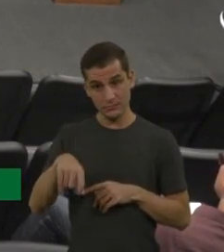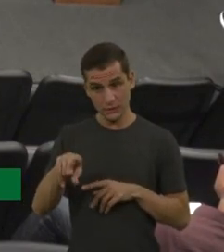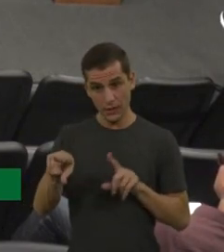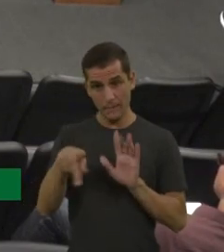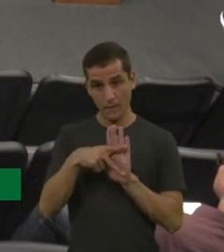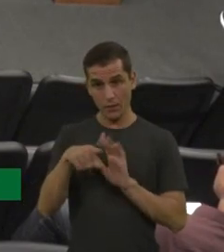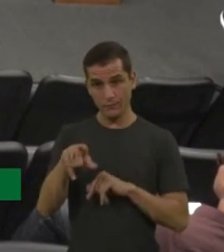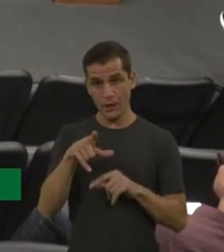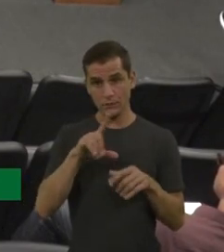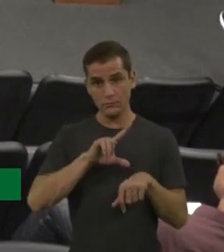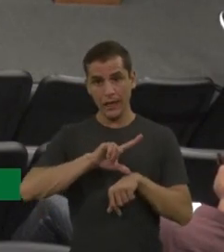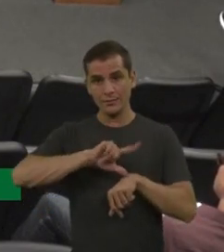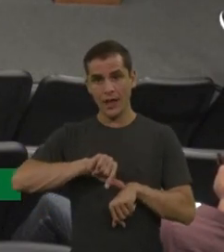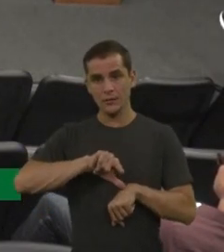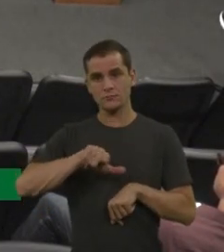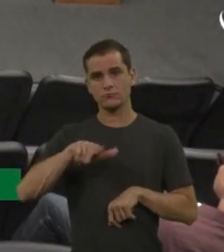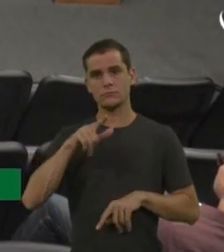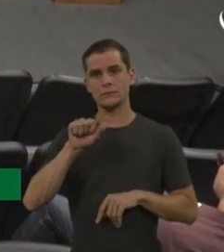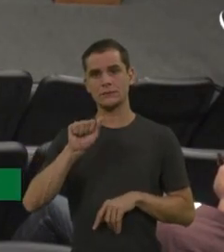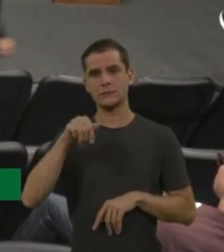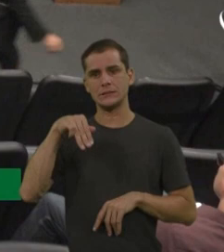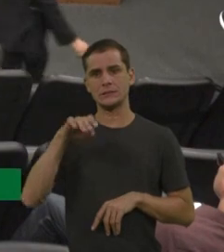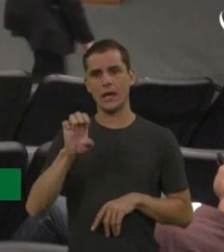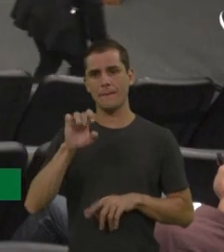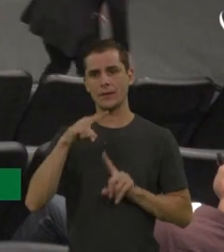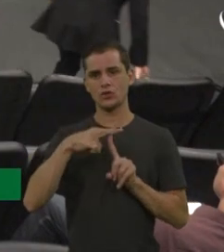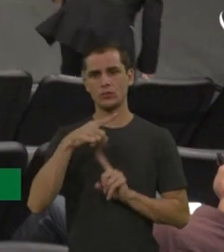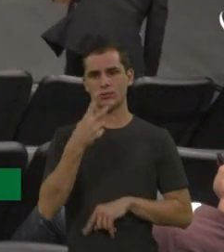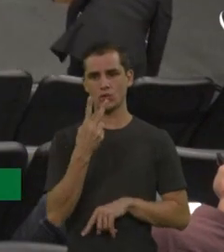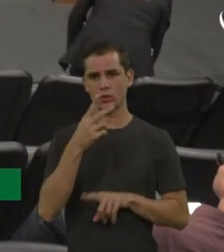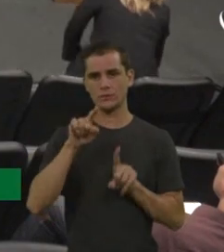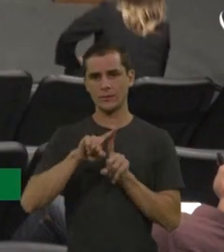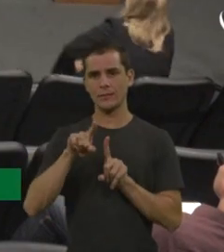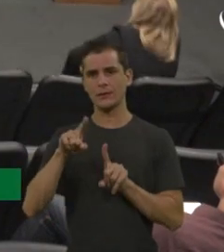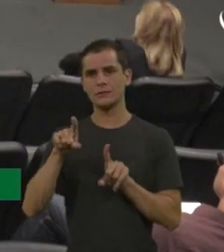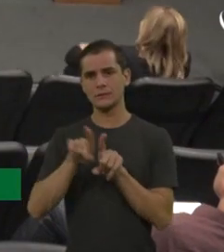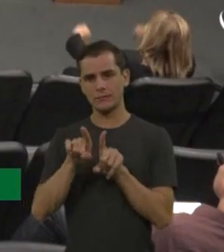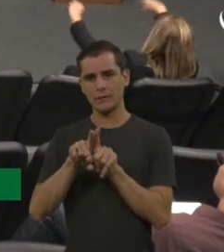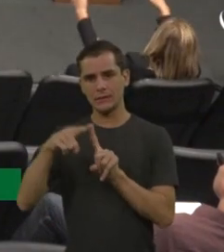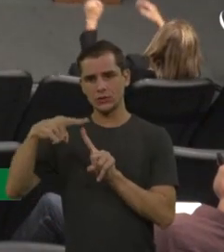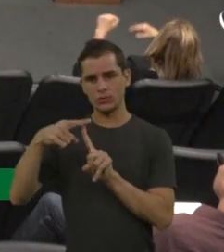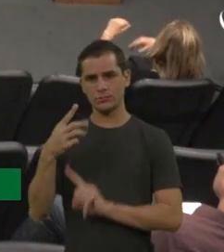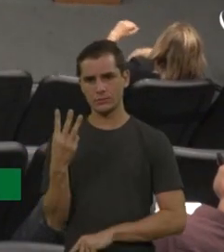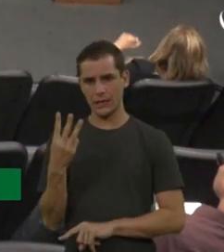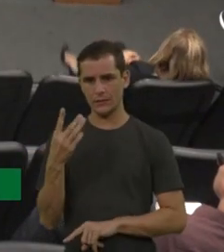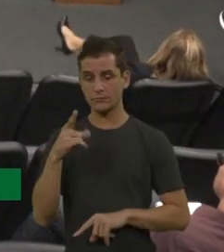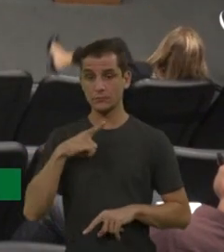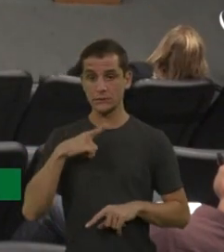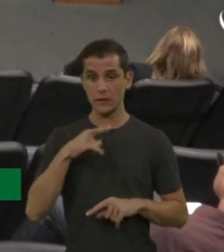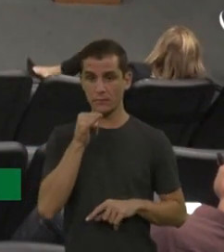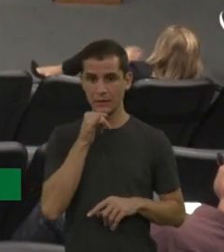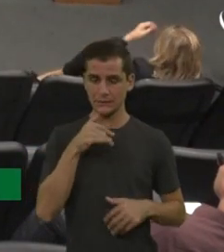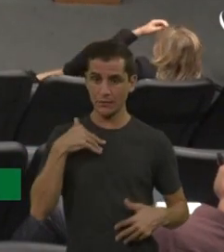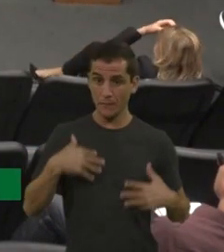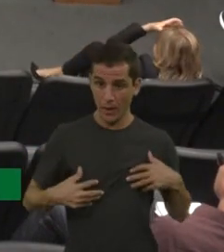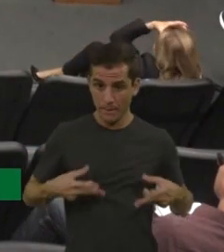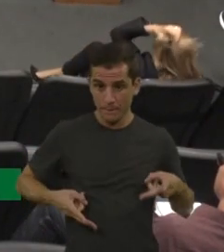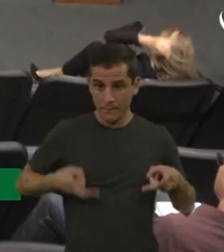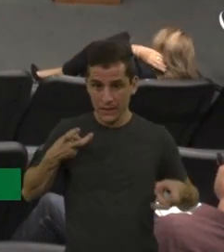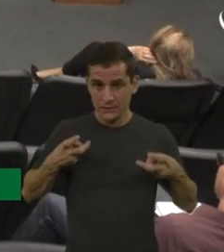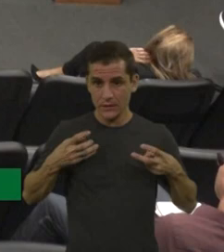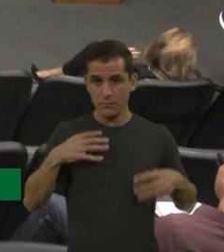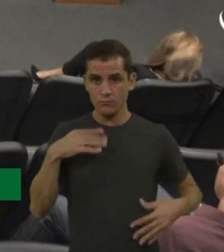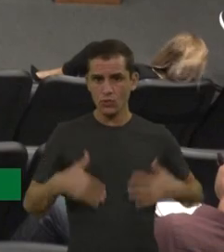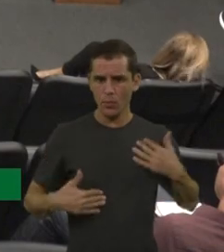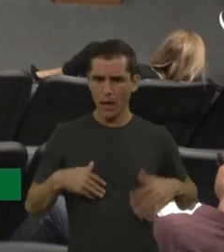encontrar com bastante frequência na AME tipo 2 e tipo 3. Então, para a gente, os nossos red flags, os sinais de alarme, olha, pode ser